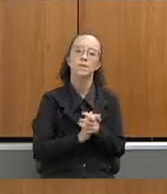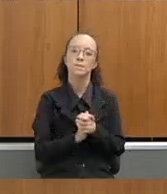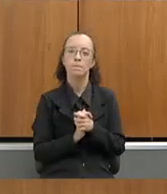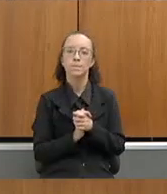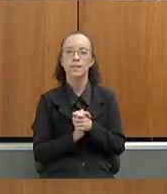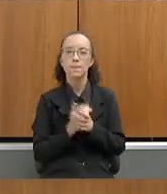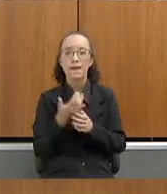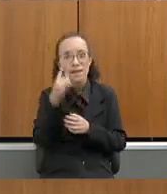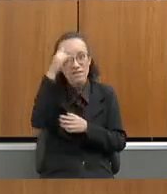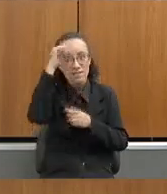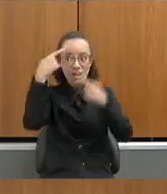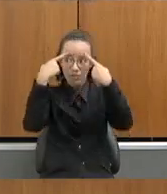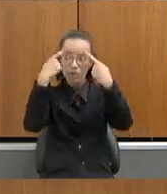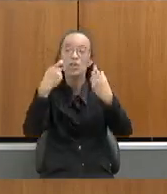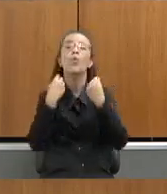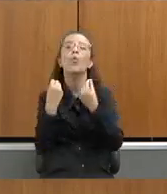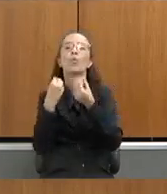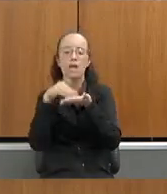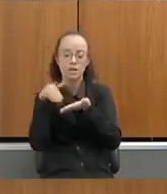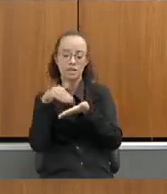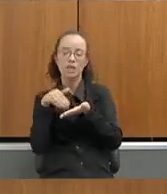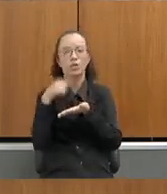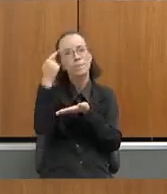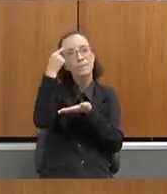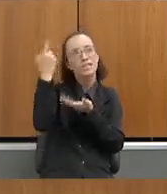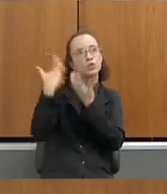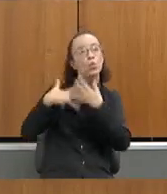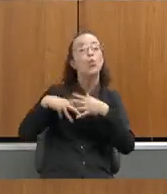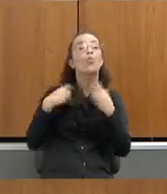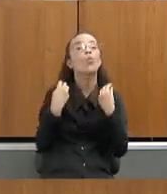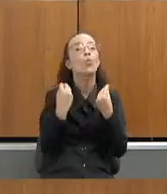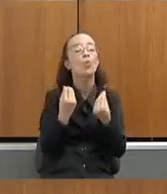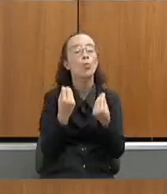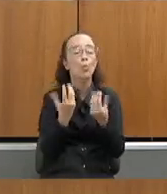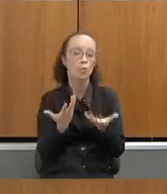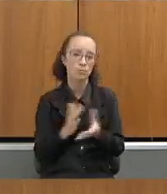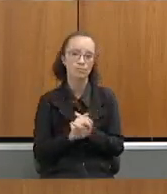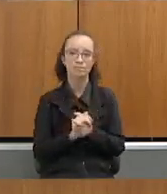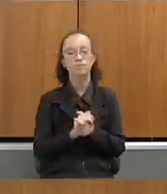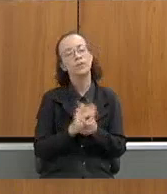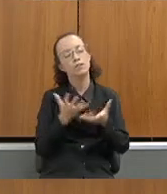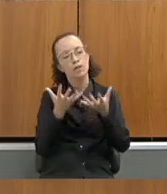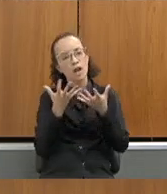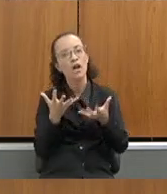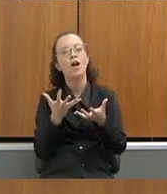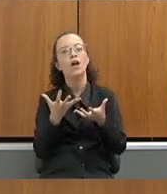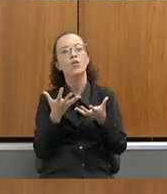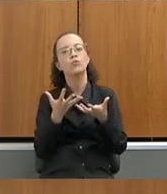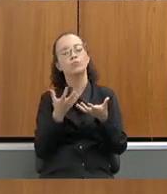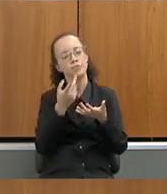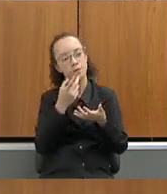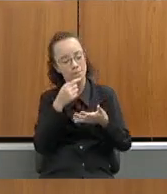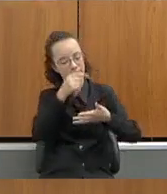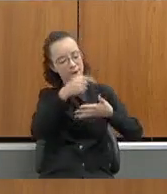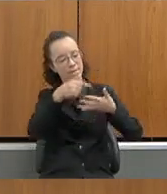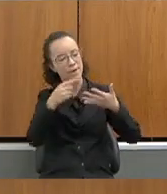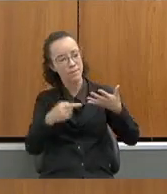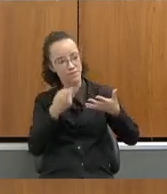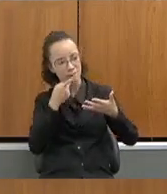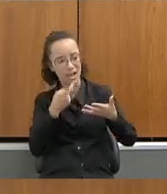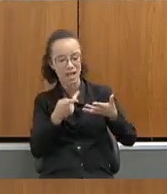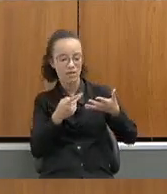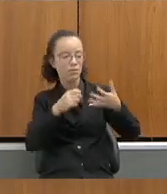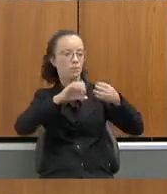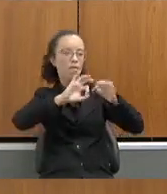violência toda. O a secretaria está pensando? Então, eu queria trazer todas essas considerações, a nossa pasta é